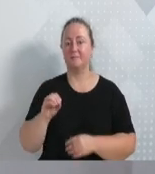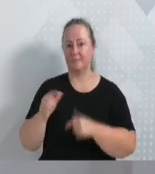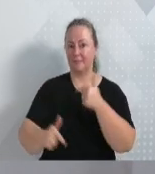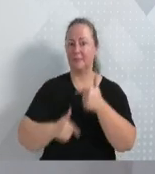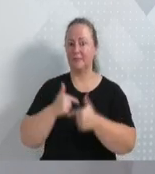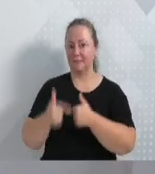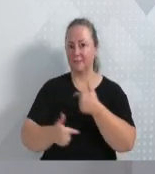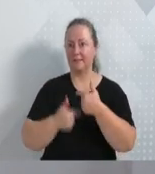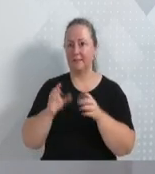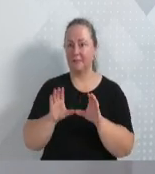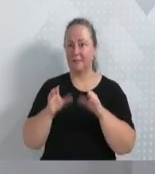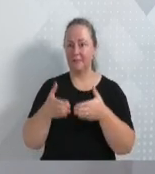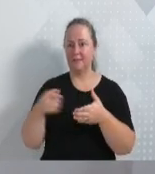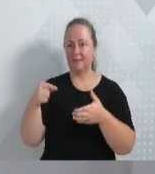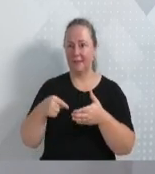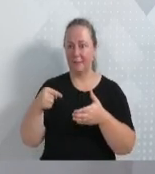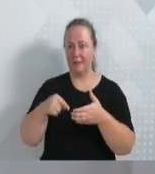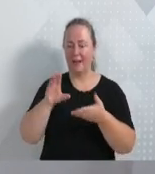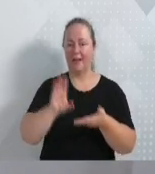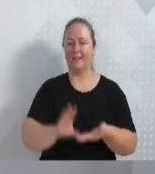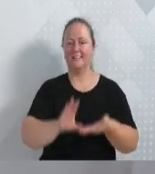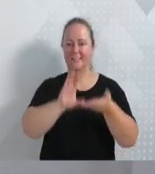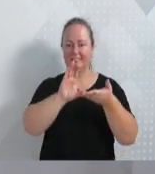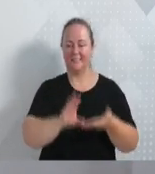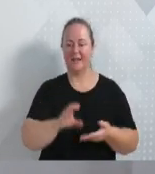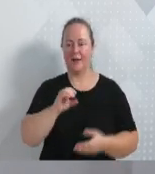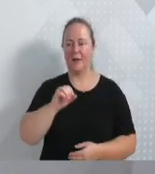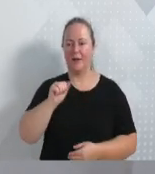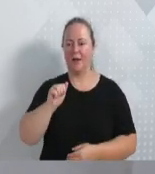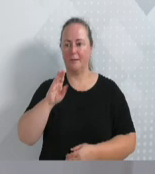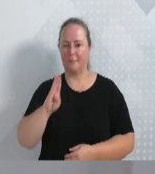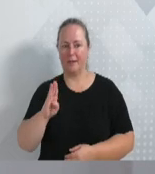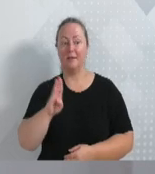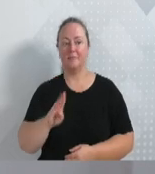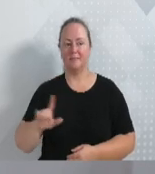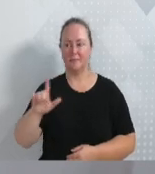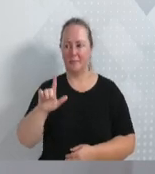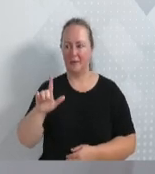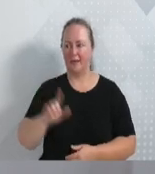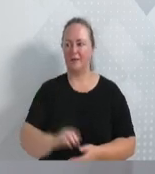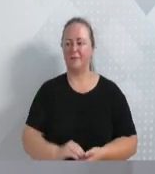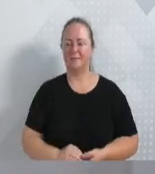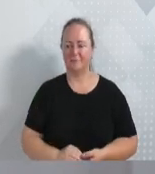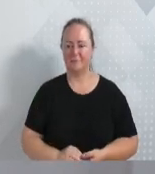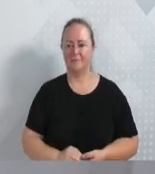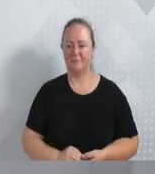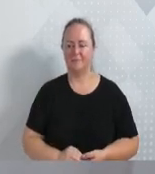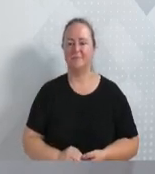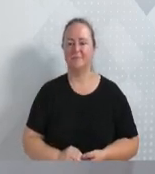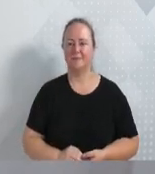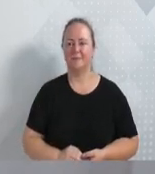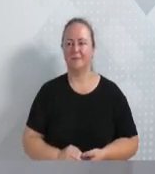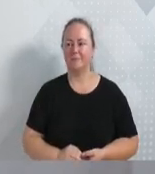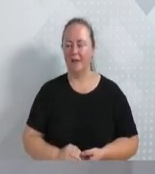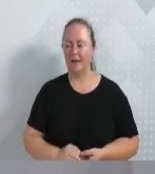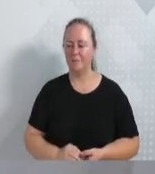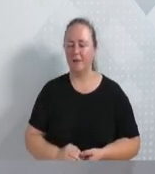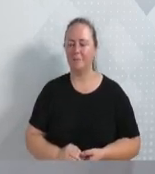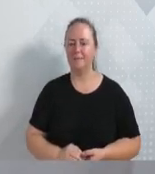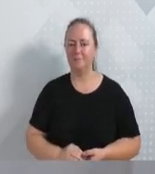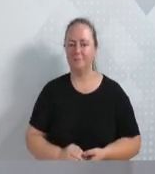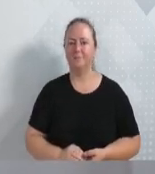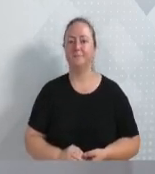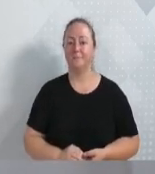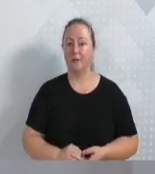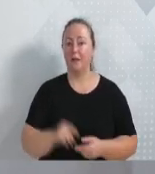conselheiro da OAB Blumenau, que está aqui nessa tarde e que visa levar ao cidadão